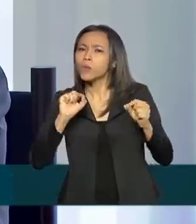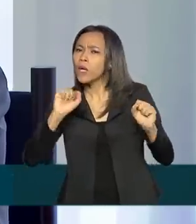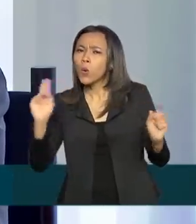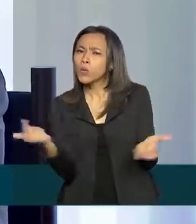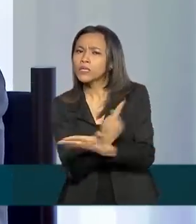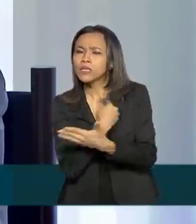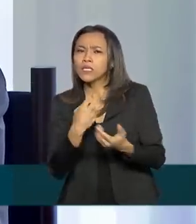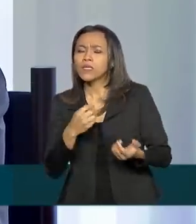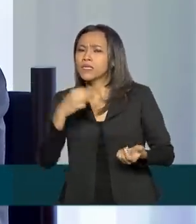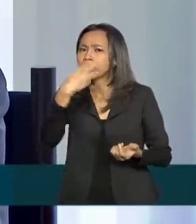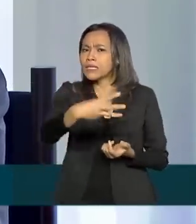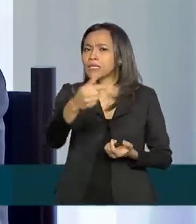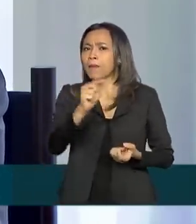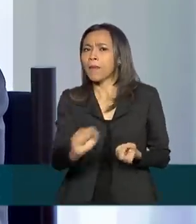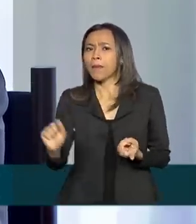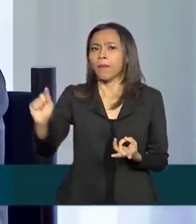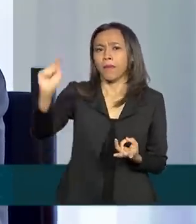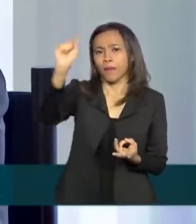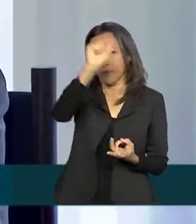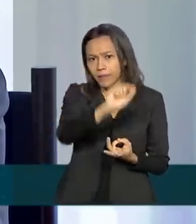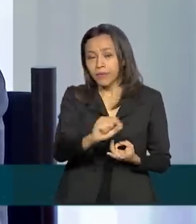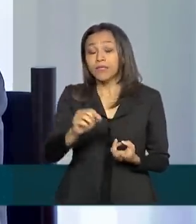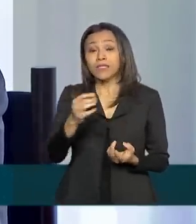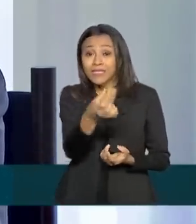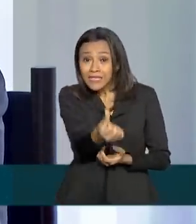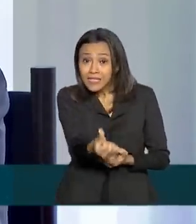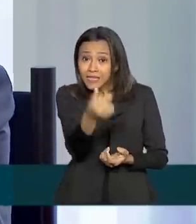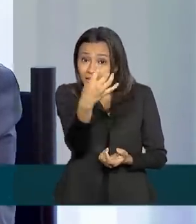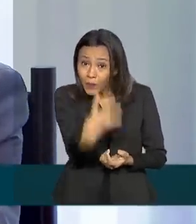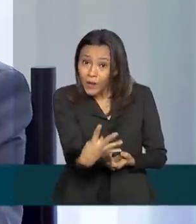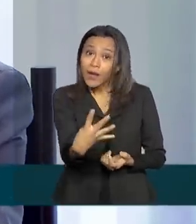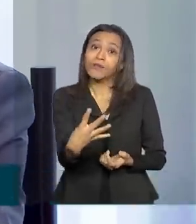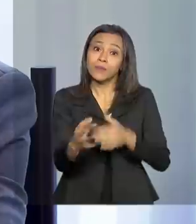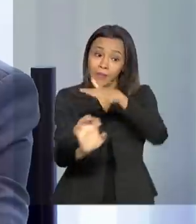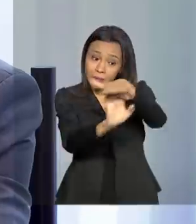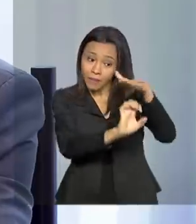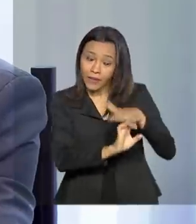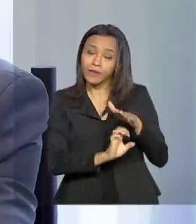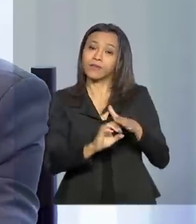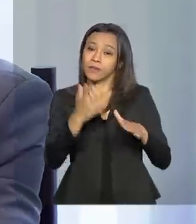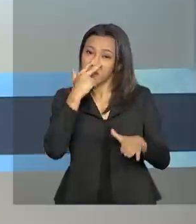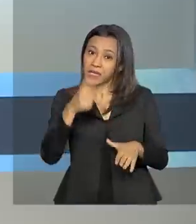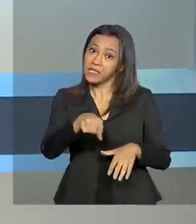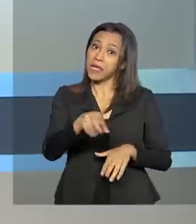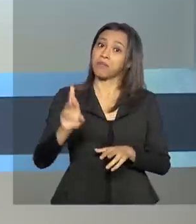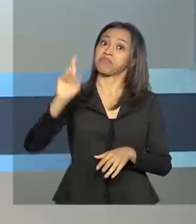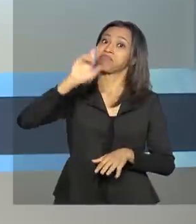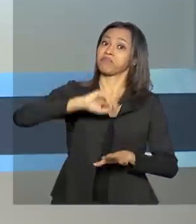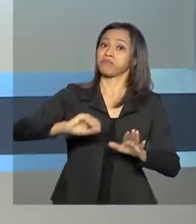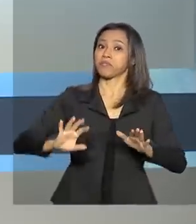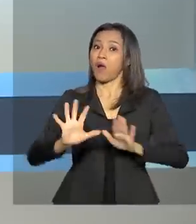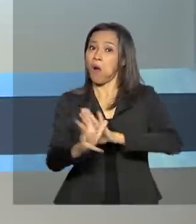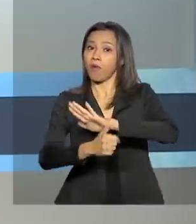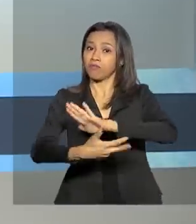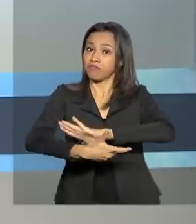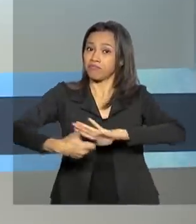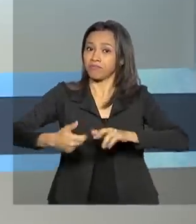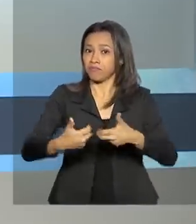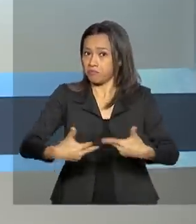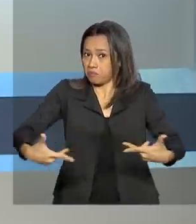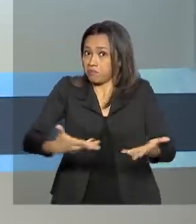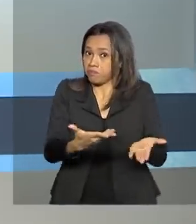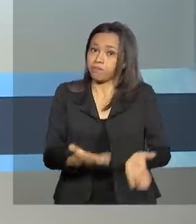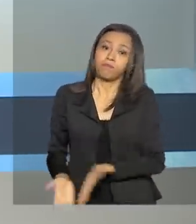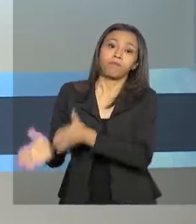17 estados e trazendo 64 empresas envolvidas em supostos casos de corrupção. O governo federal vai